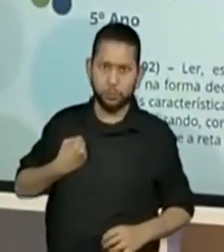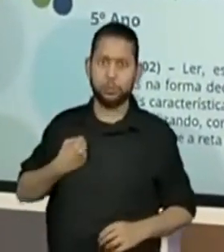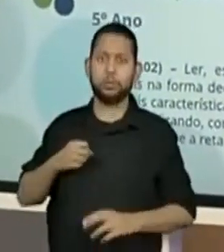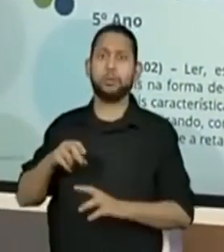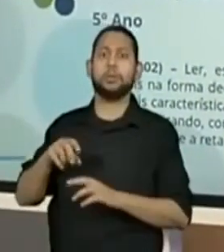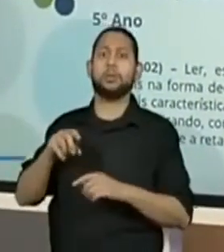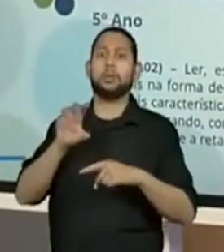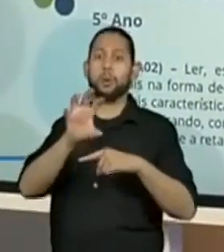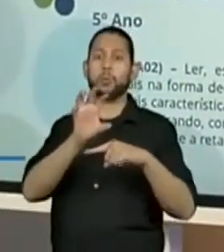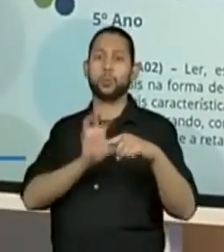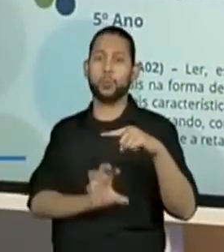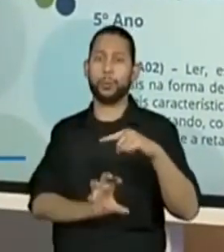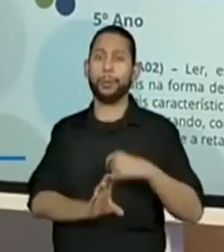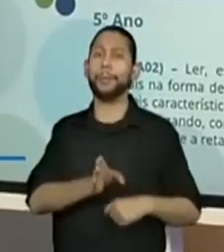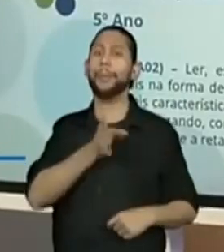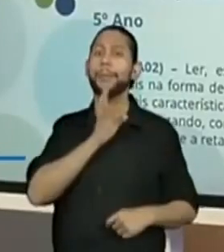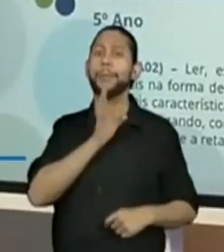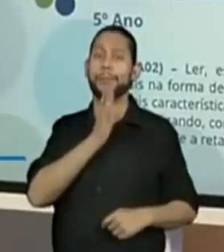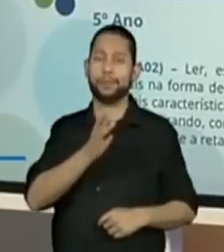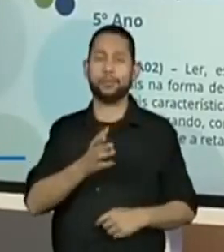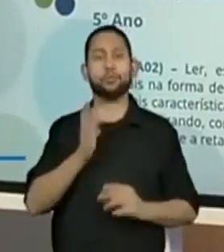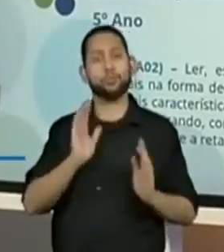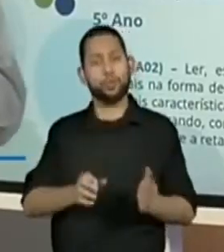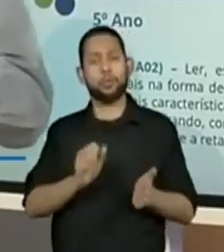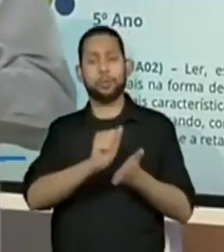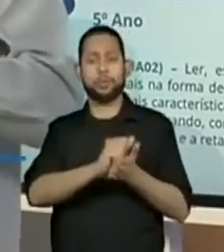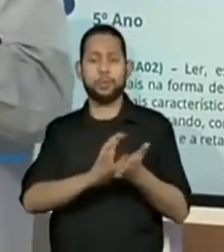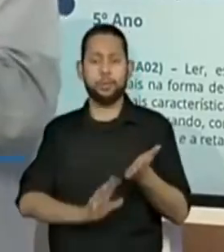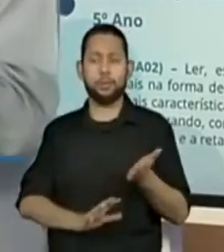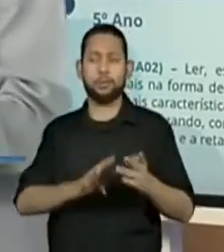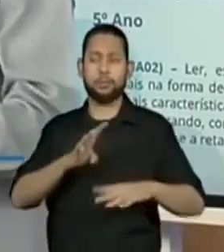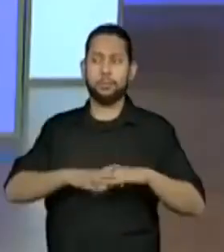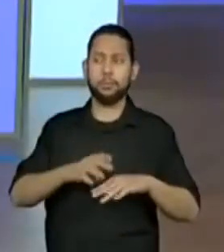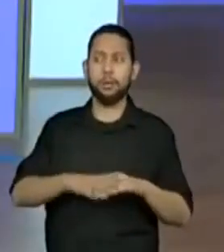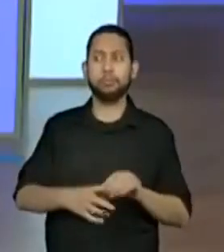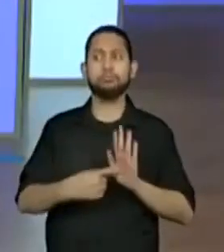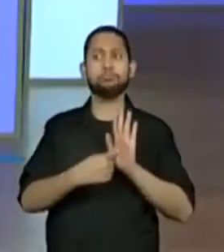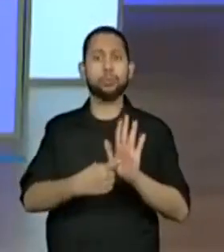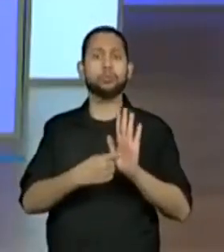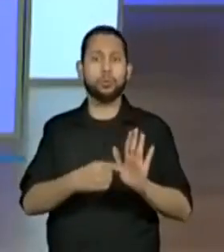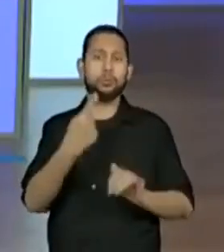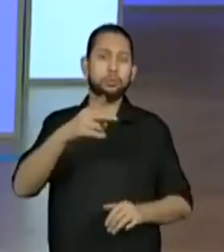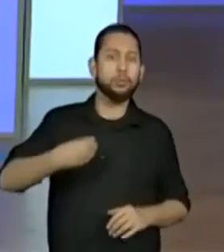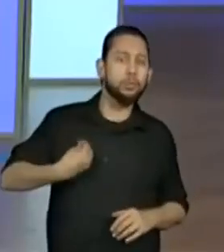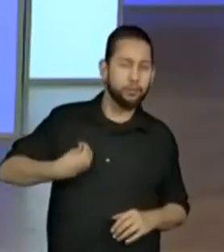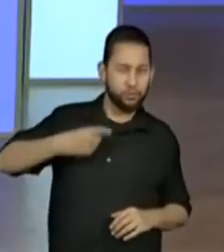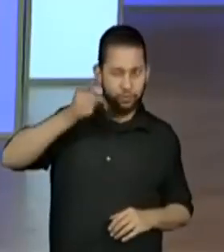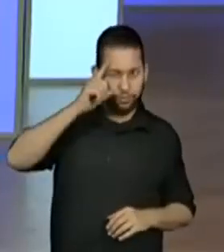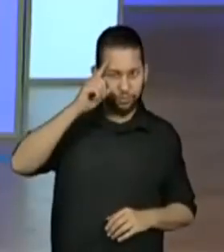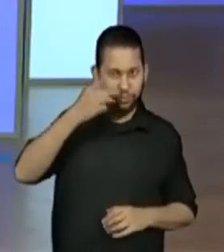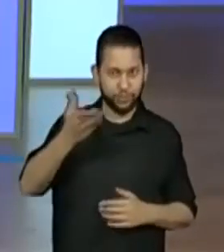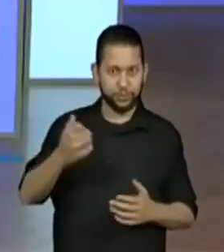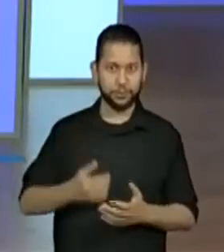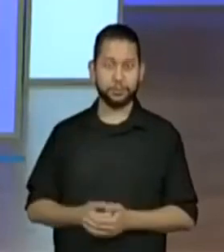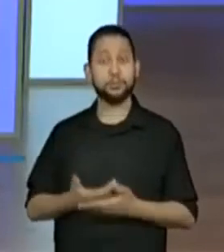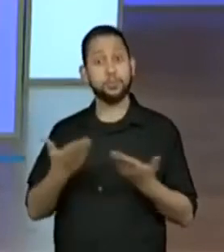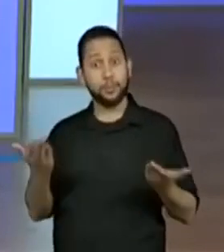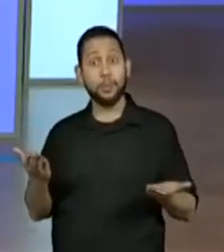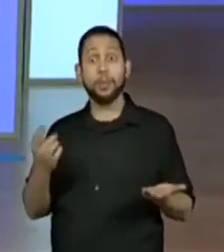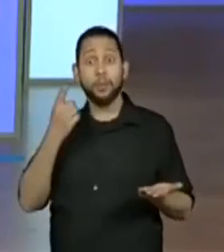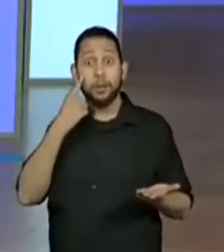esbarrou com eles. Em atividades, nas aulas de matemática, inclusive no seu dia a dia. O fato é que para